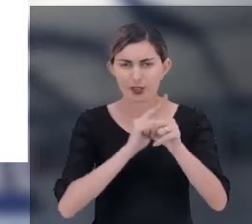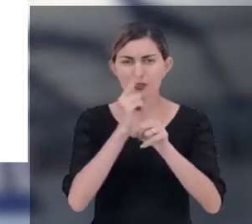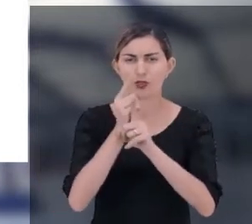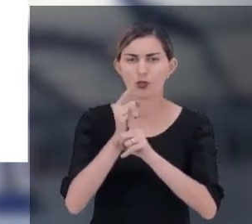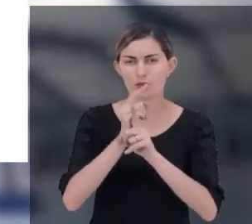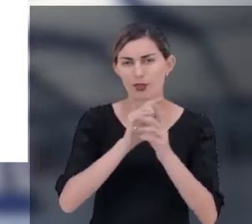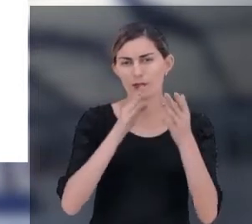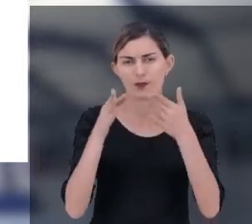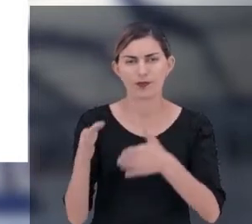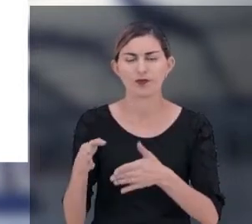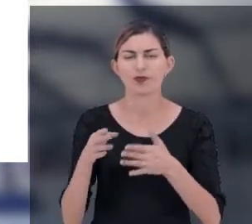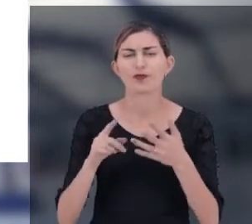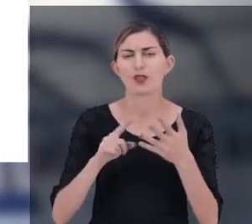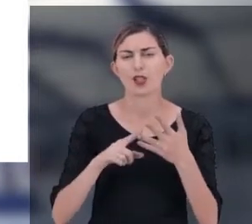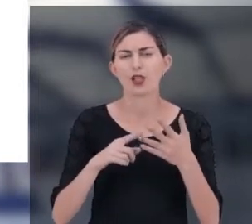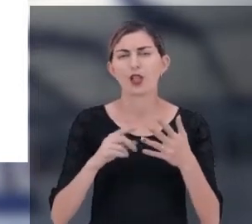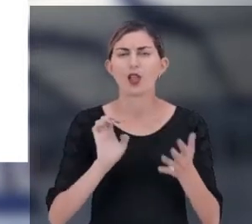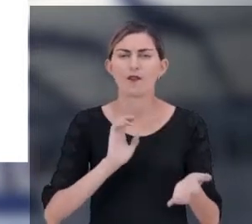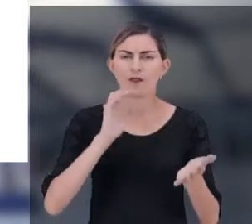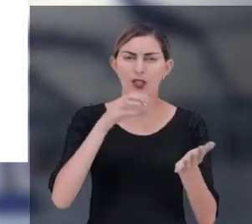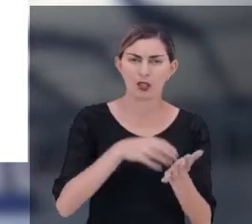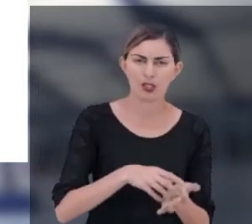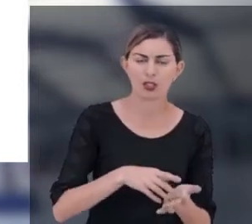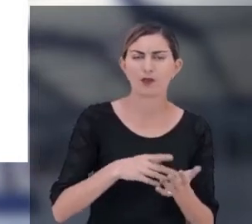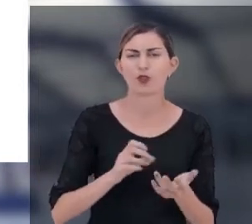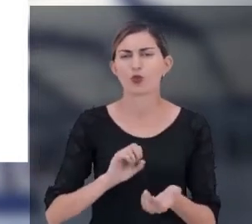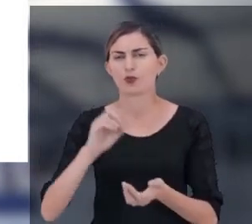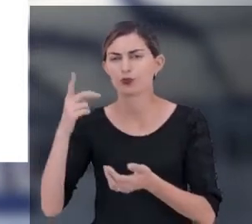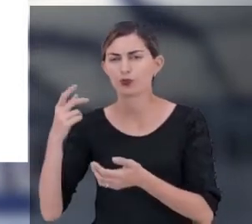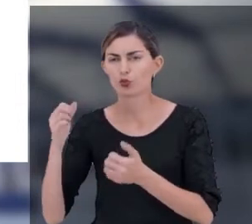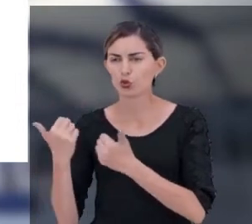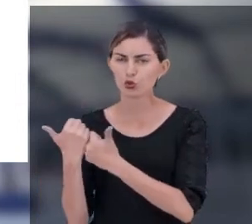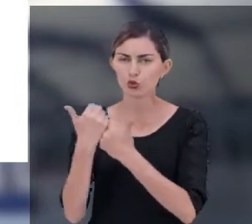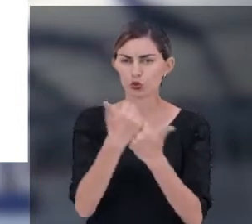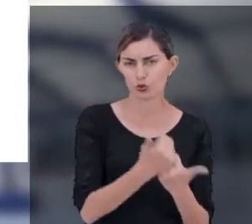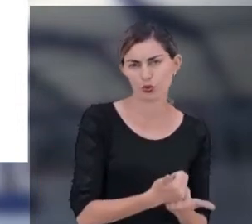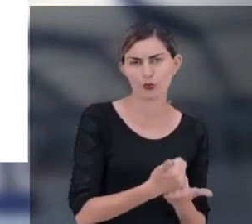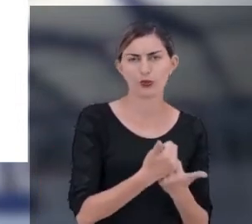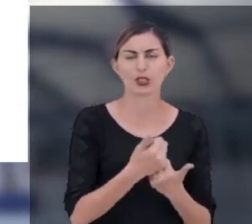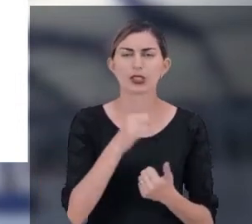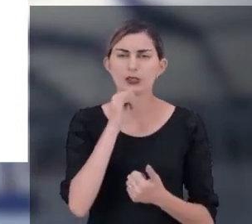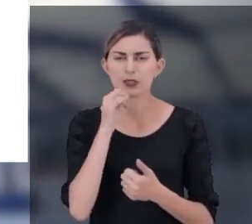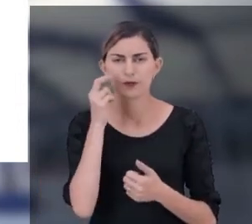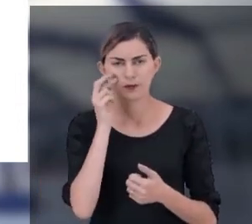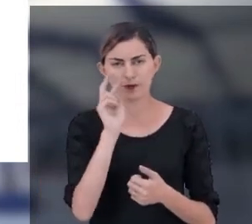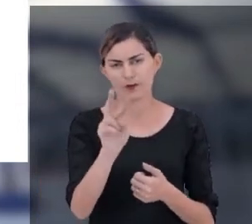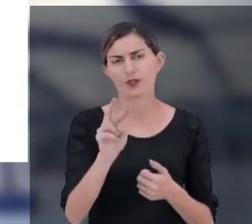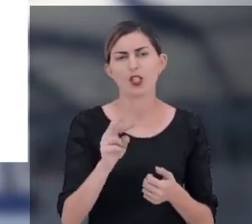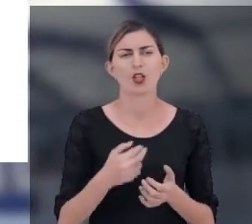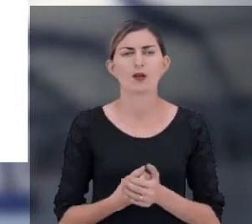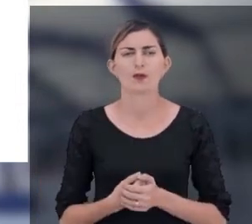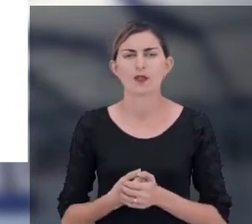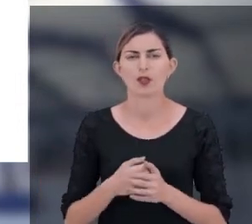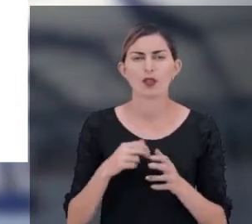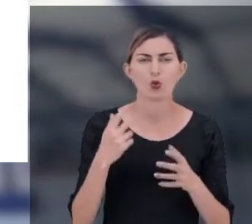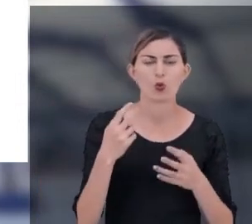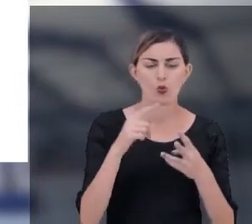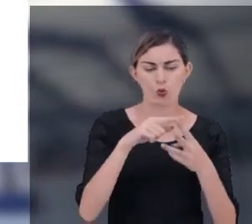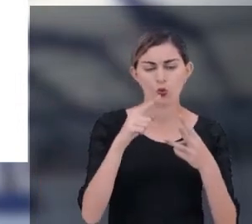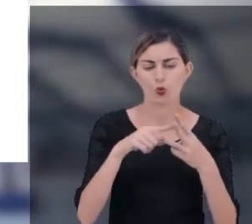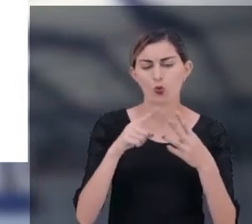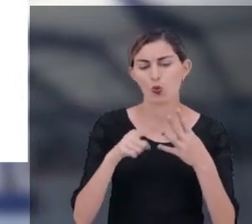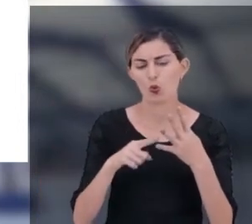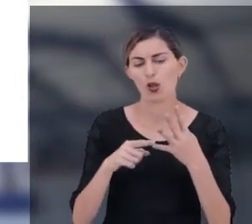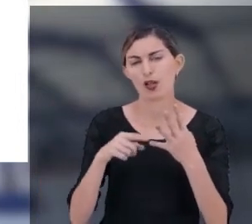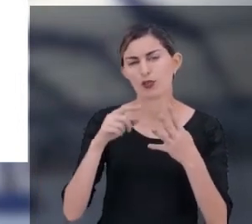dimensionamento de membros efetivos e membros suplentes. Como vocês podem observar, são